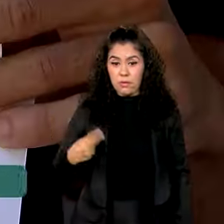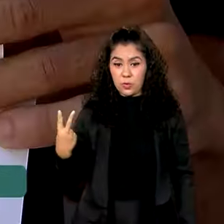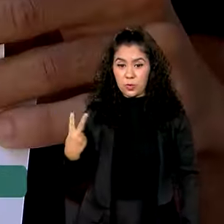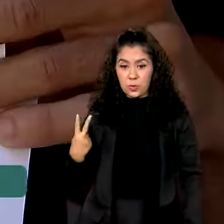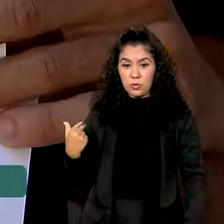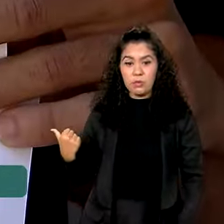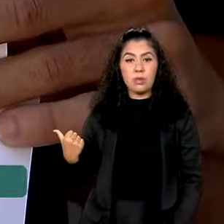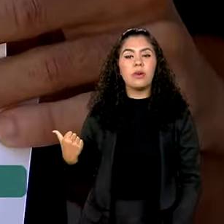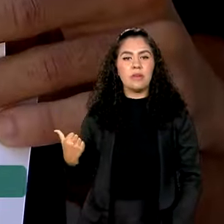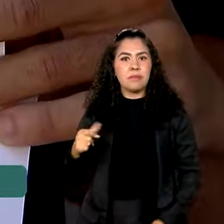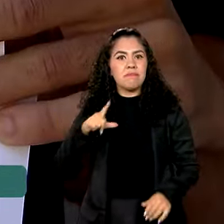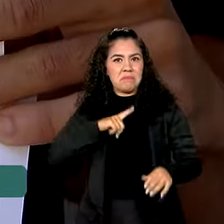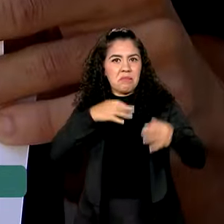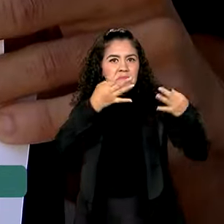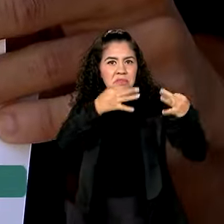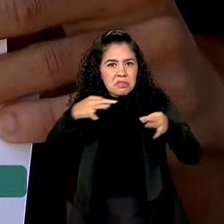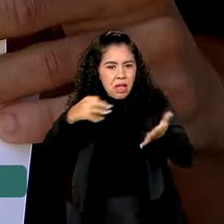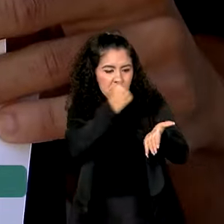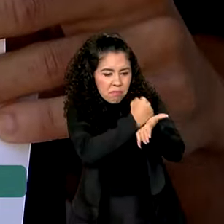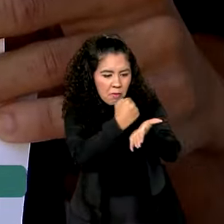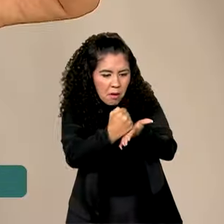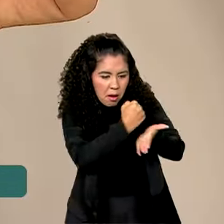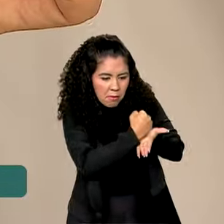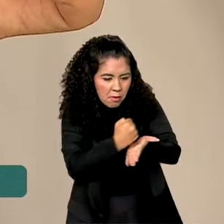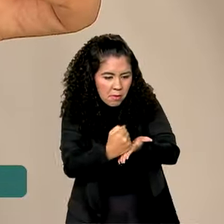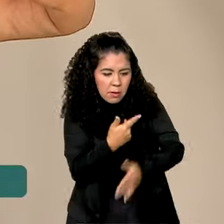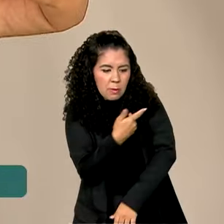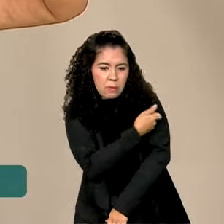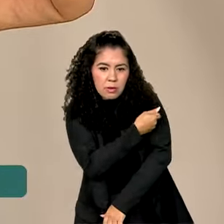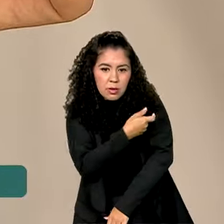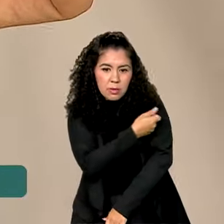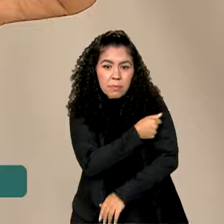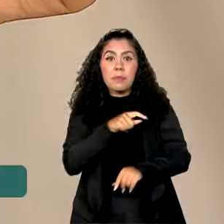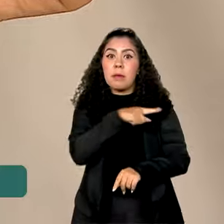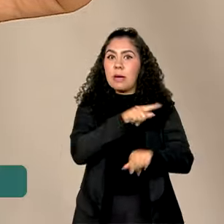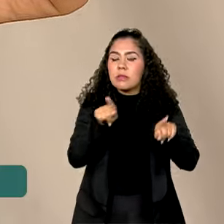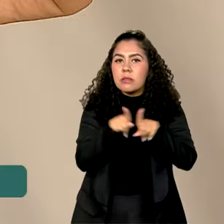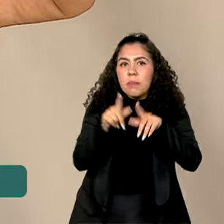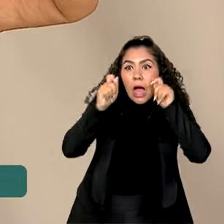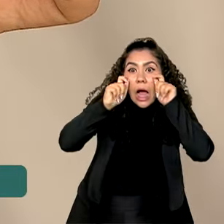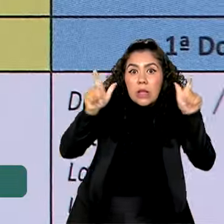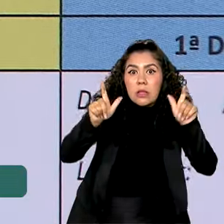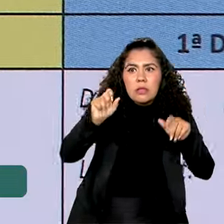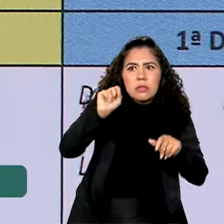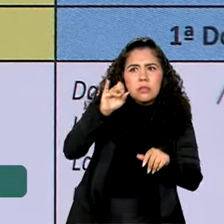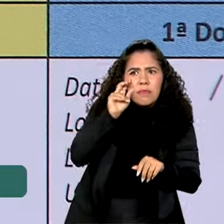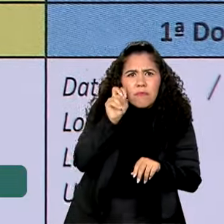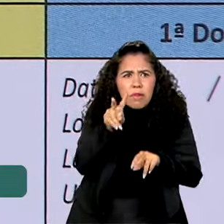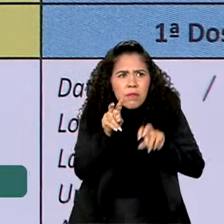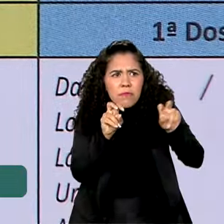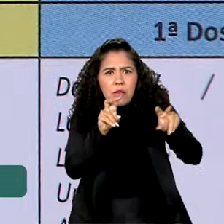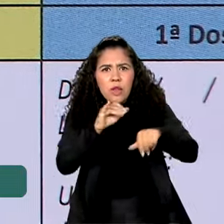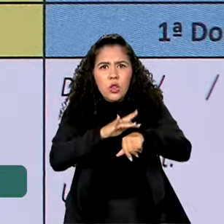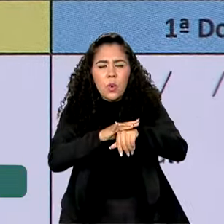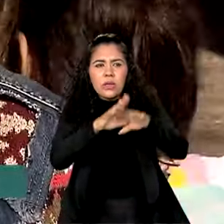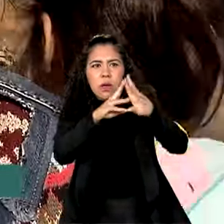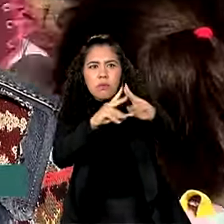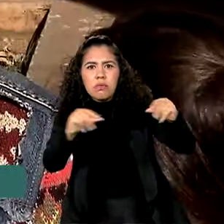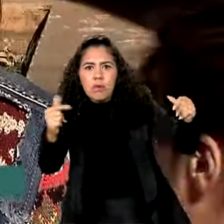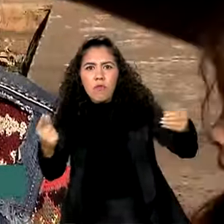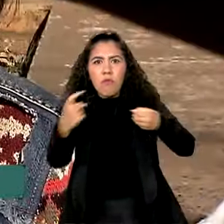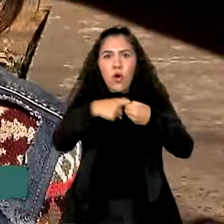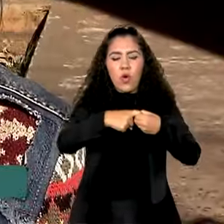caderneta de vacinação em dia. Ainda assim, ela se mantém alerta com a volta de doenças que estavam sumidas.